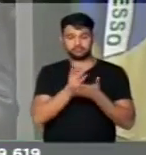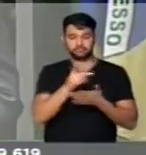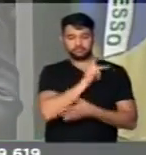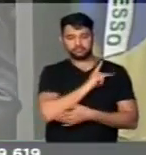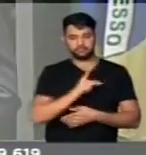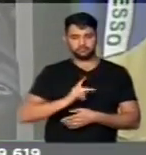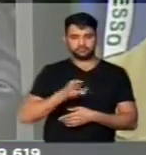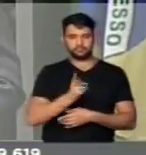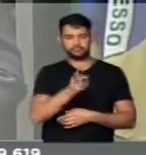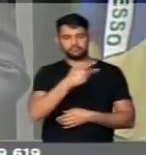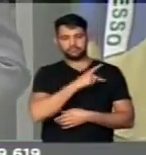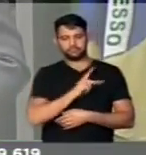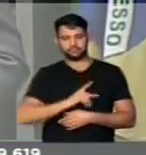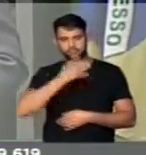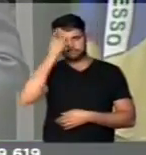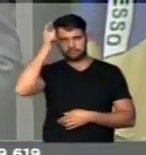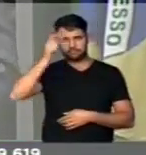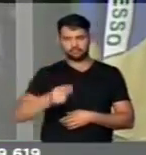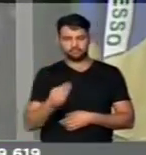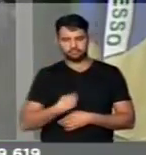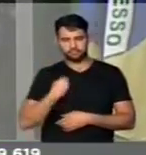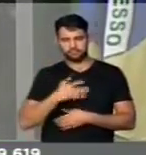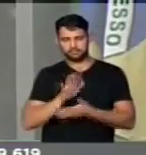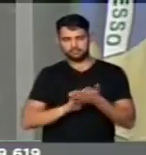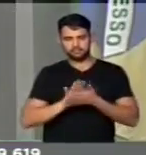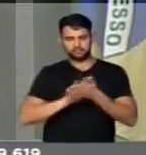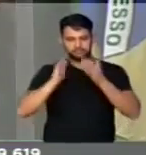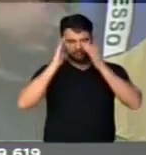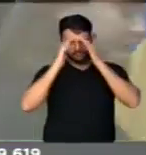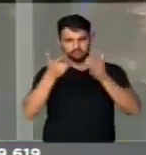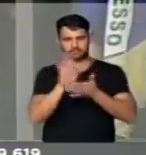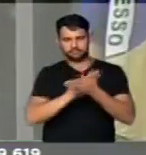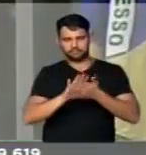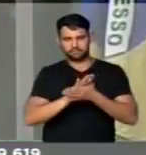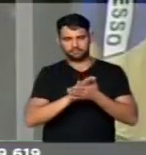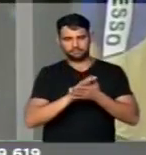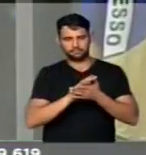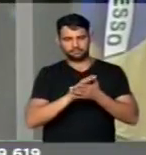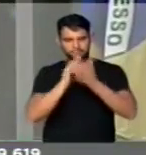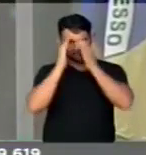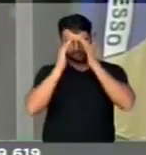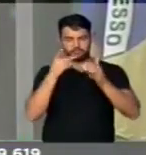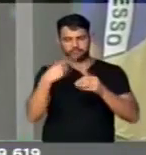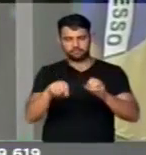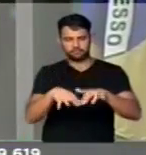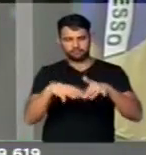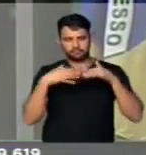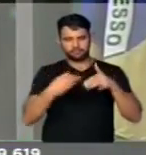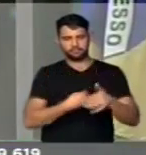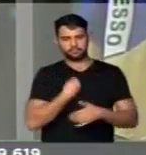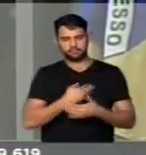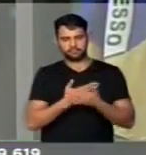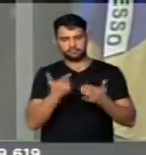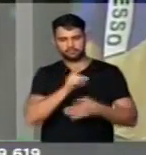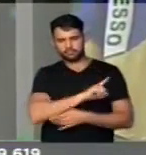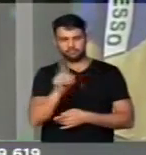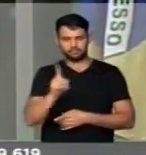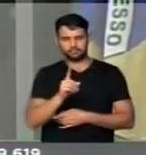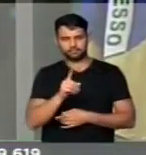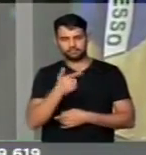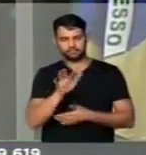presididos por esse indivíduo que não respeita e não honra esse parlamento? Não.